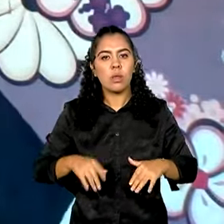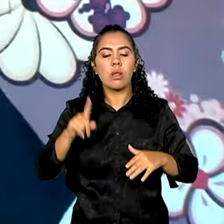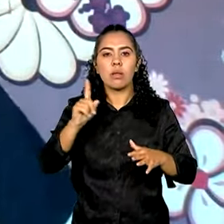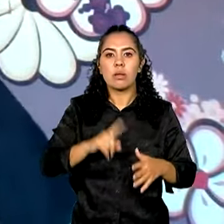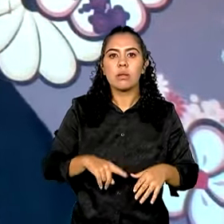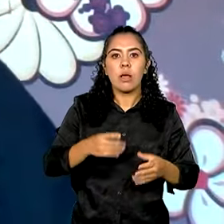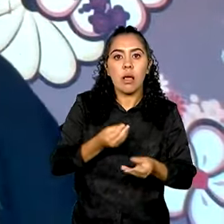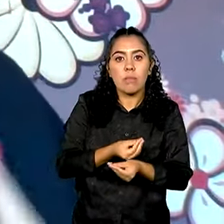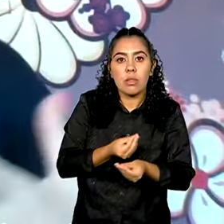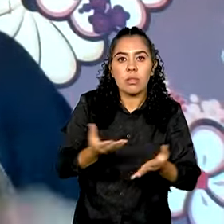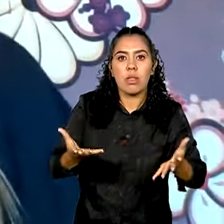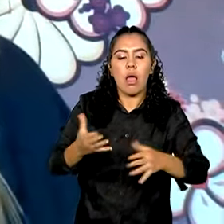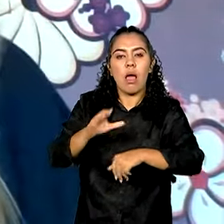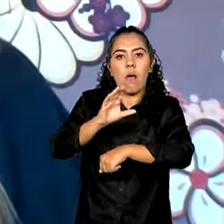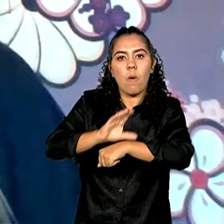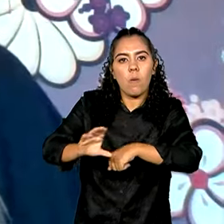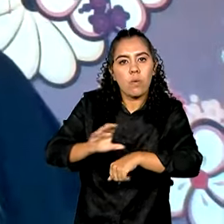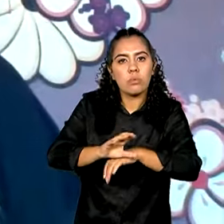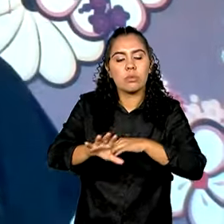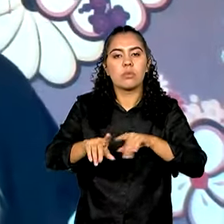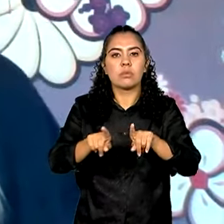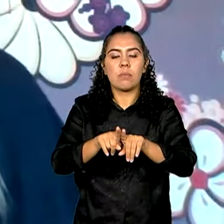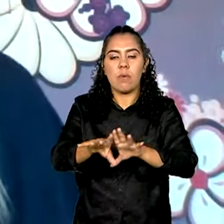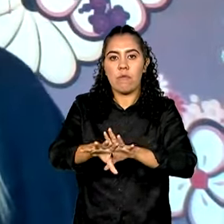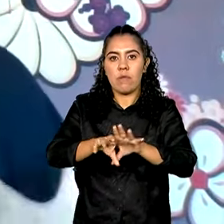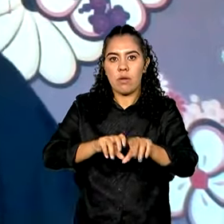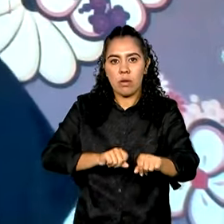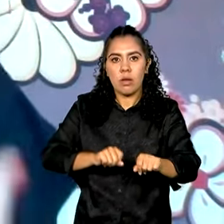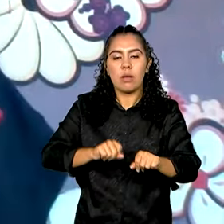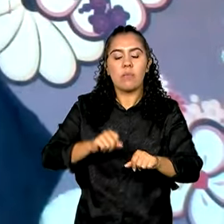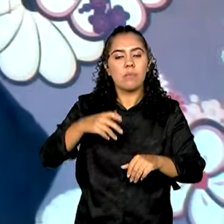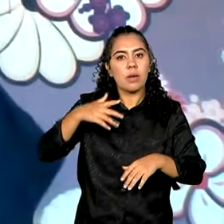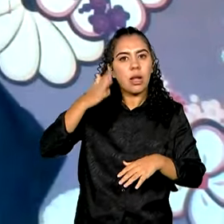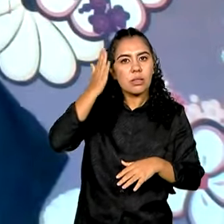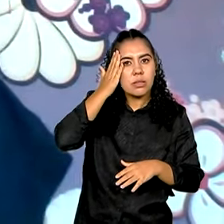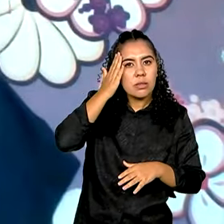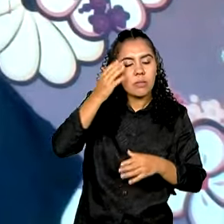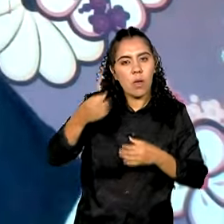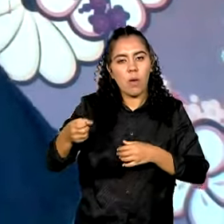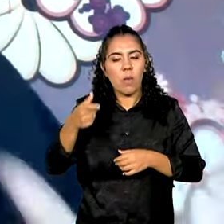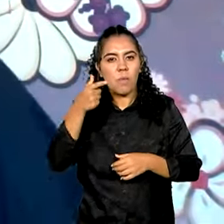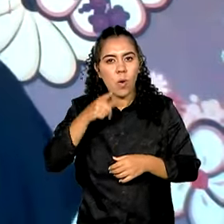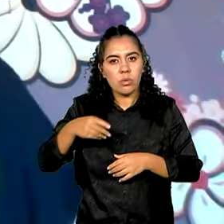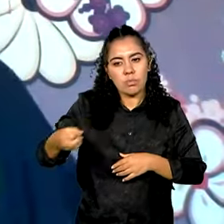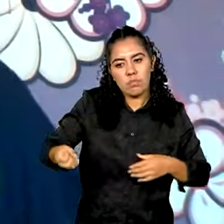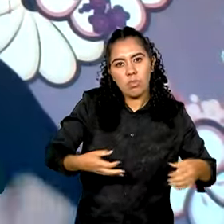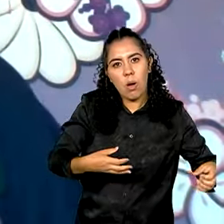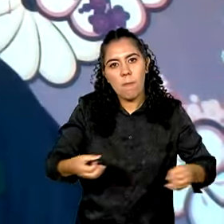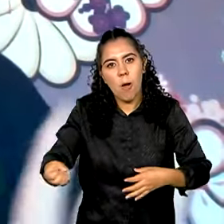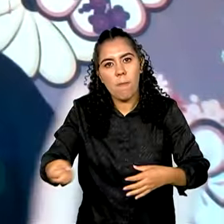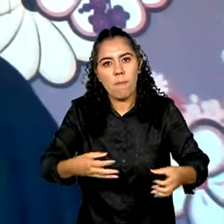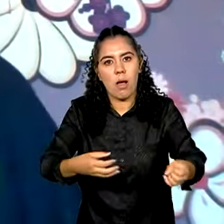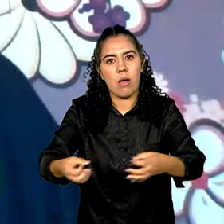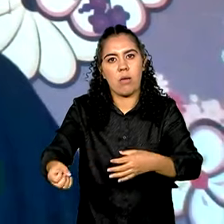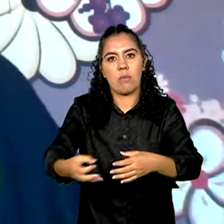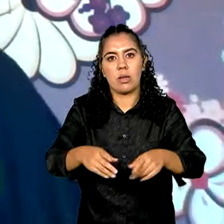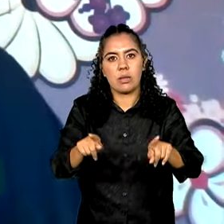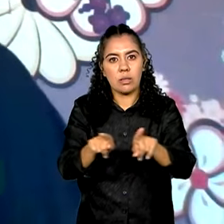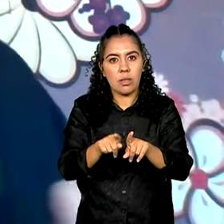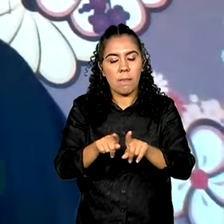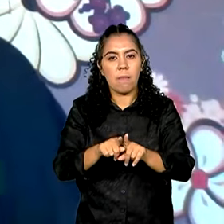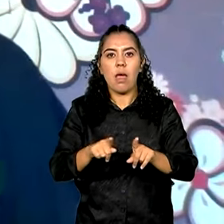se apropriar das necessidades locais e, a partir disso, pensar em inovação, que é fazer algo novo, que agregue valor,